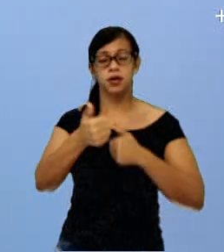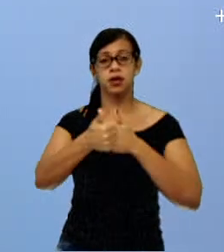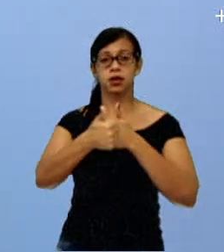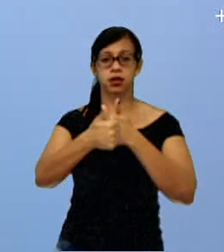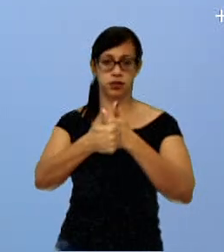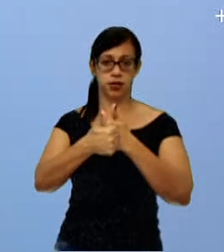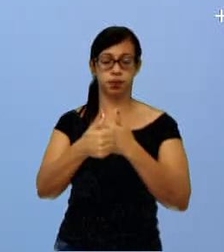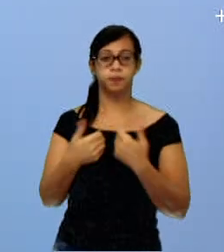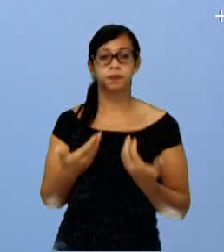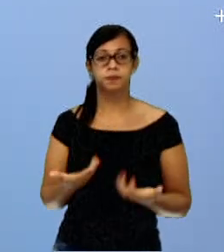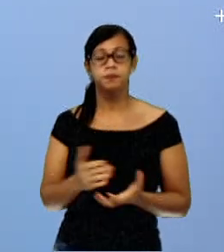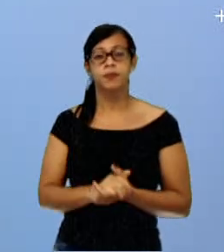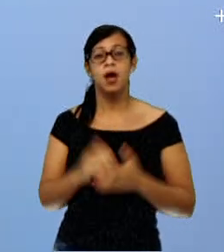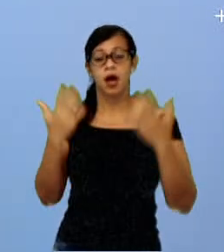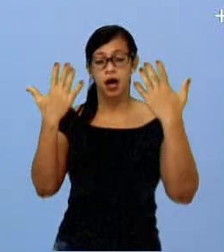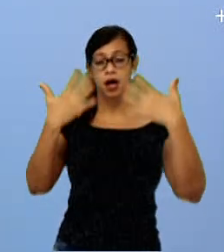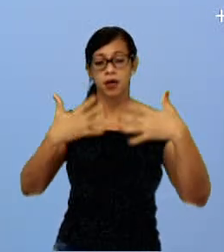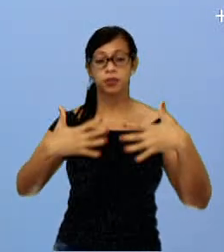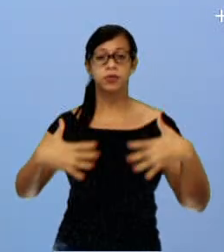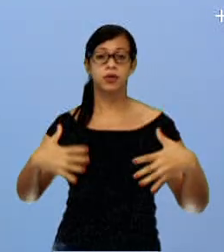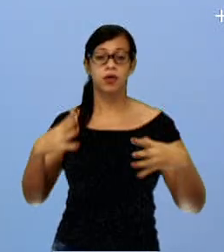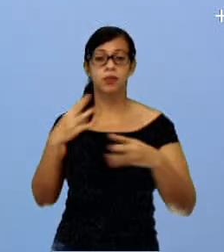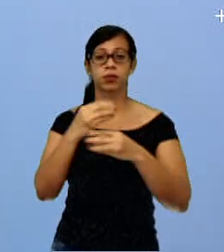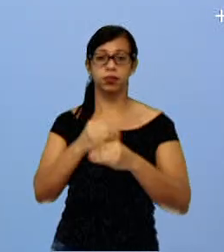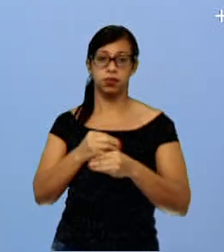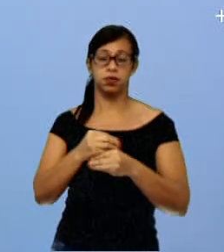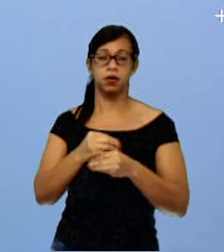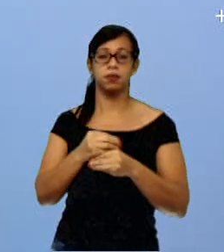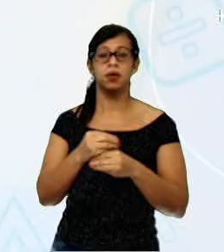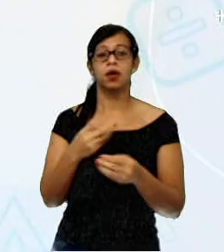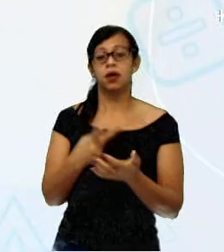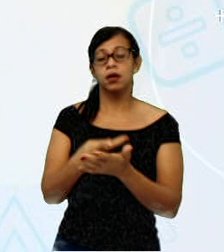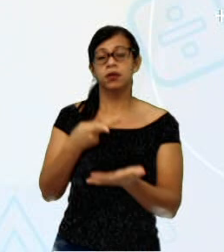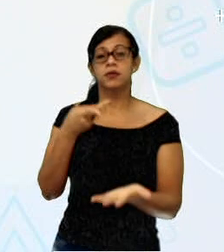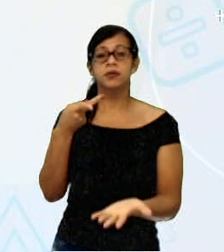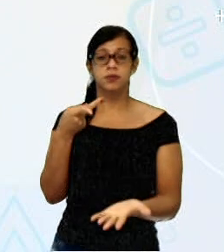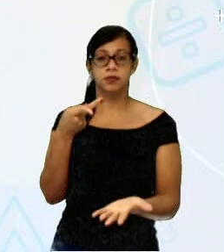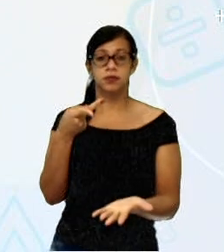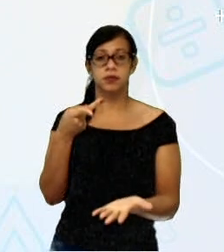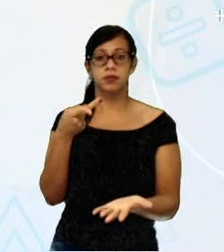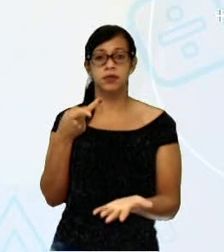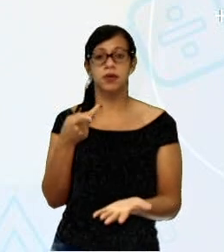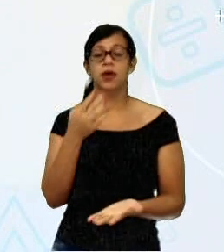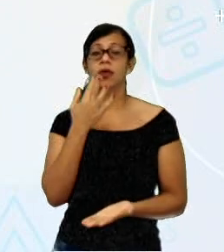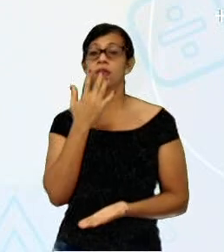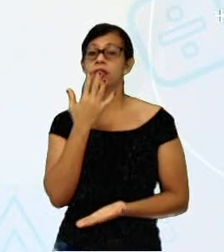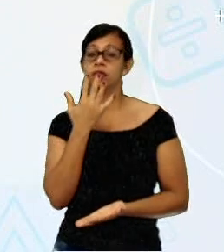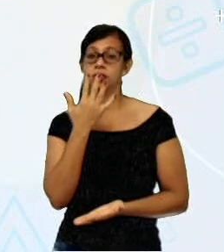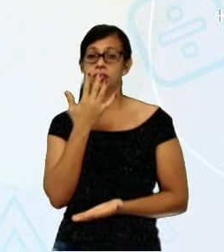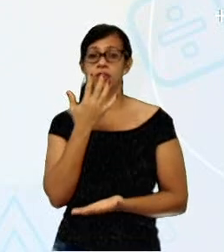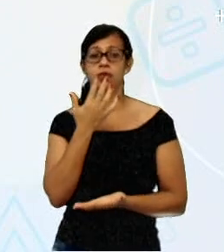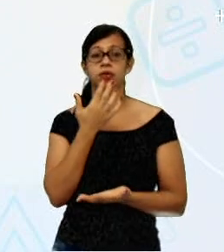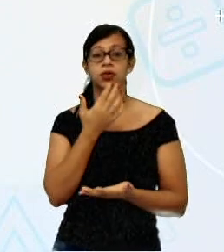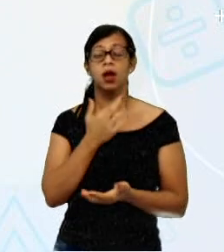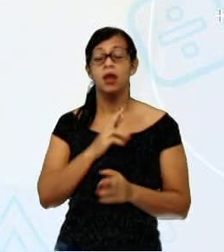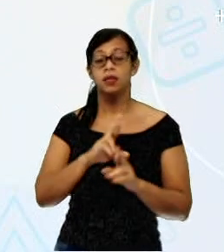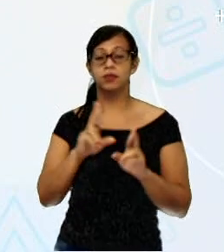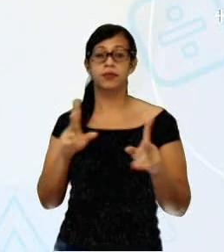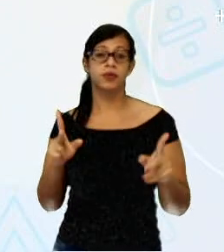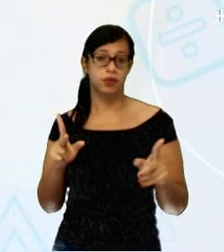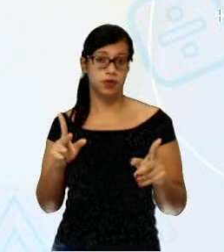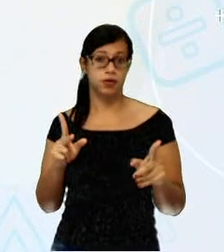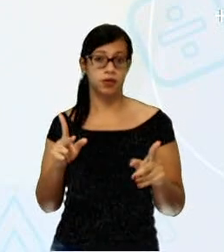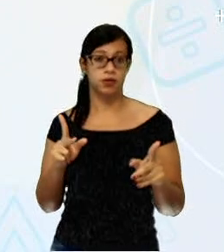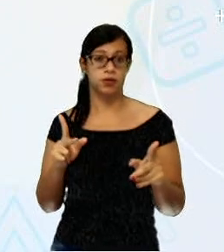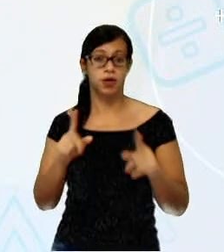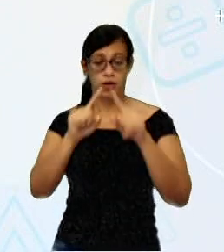Complementar? A Harmonia Complementar acontece quando as cores opostas do círculo são combinadas,